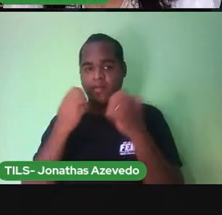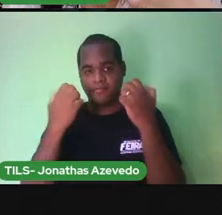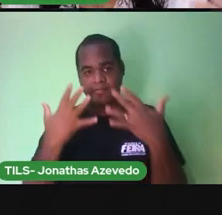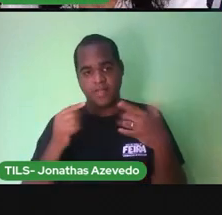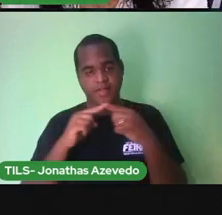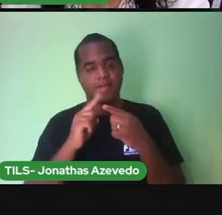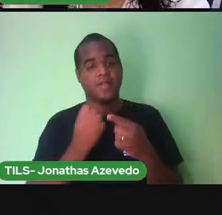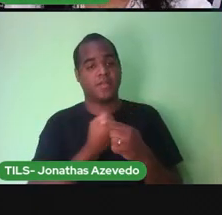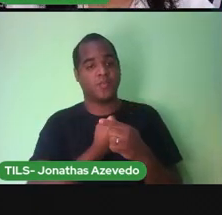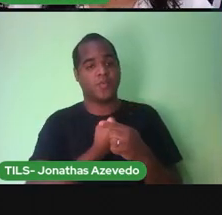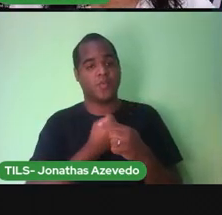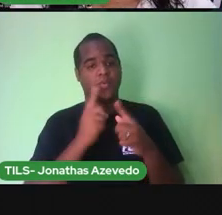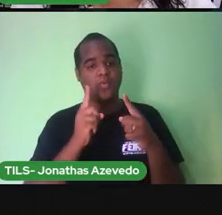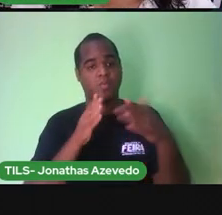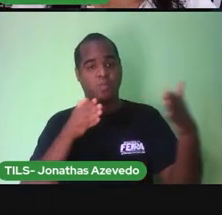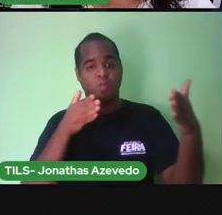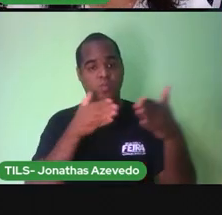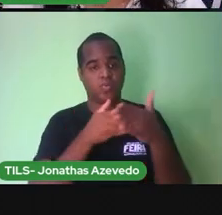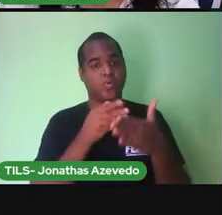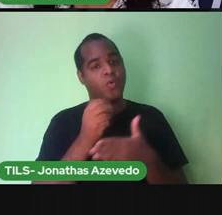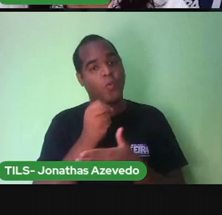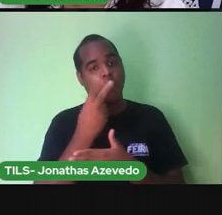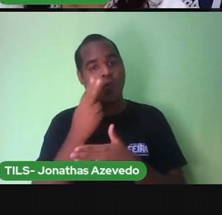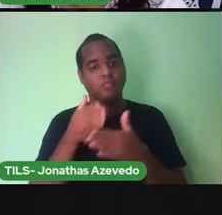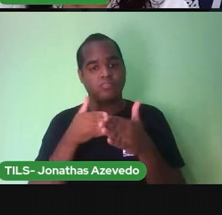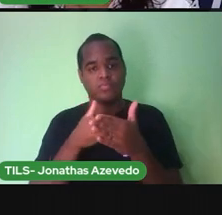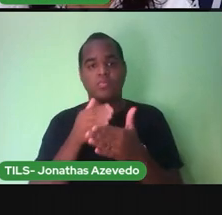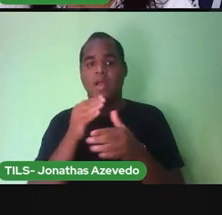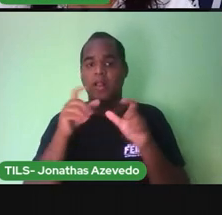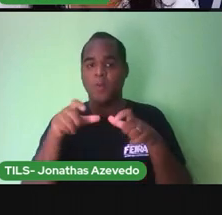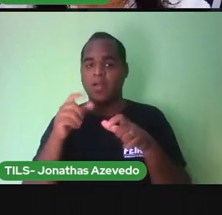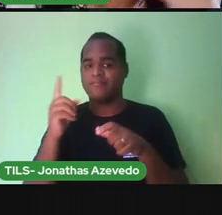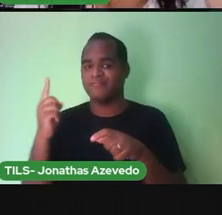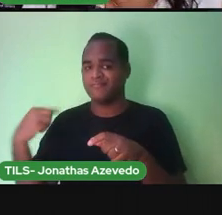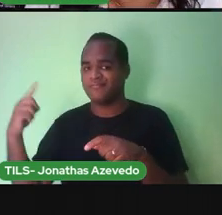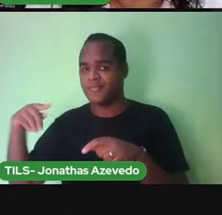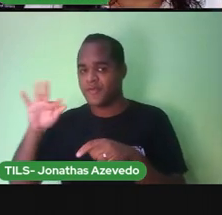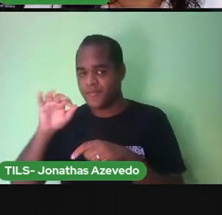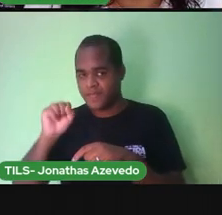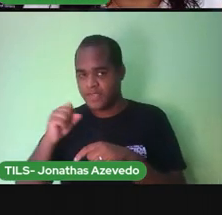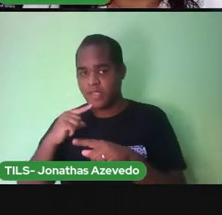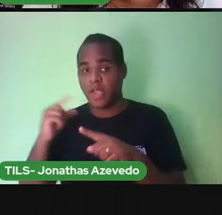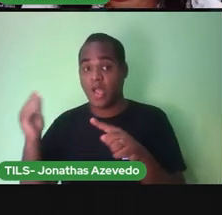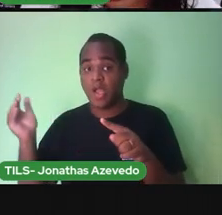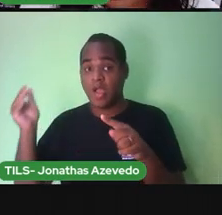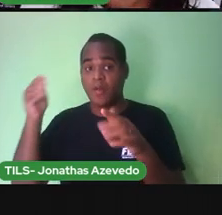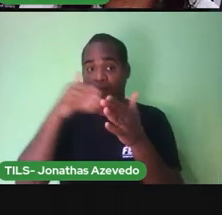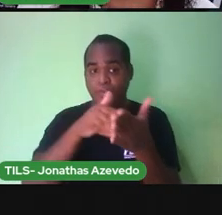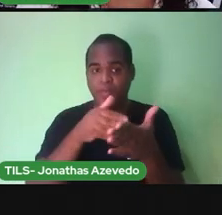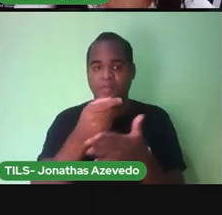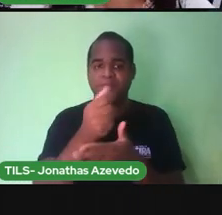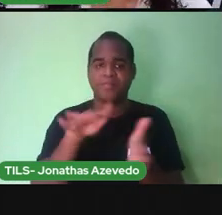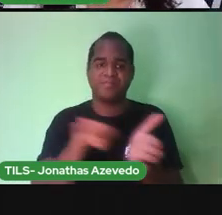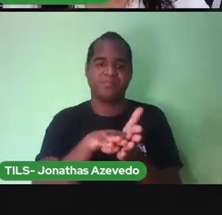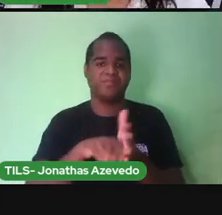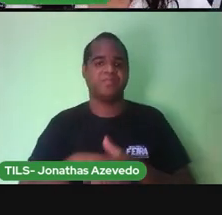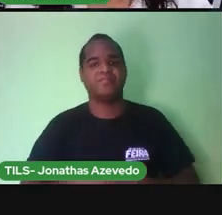Quantos quilômetros Você já percorreu Entre o lugar Que você estava E o lugar Que você está chegando